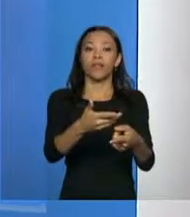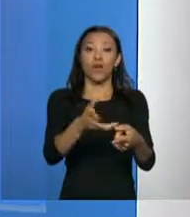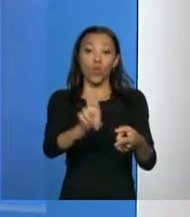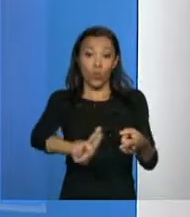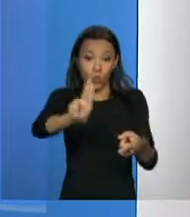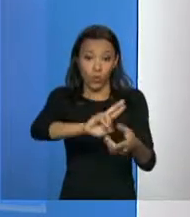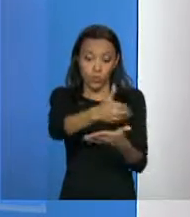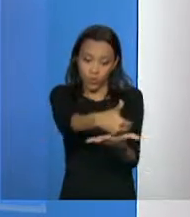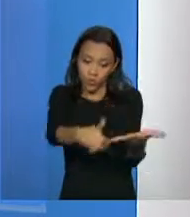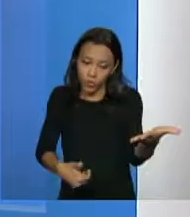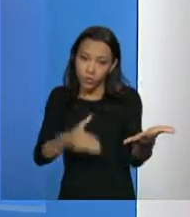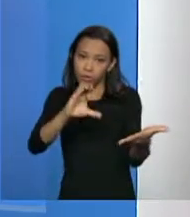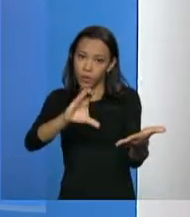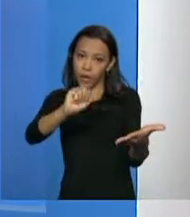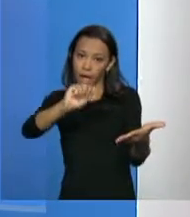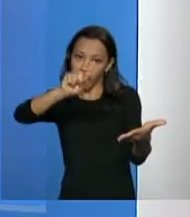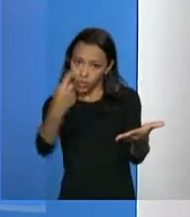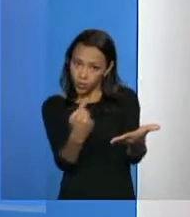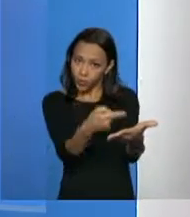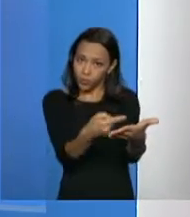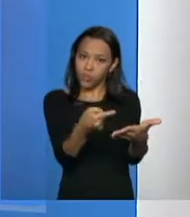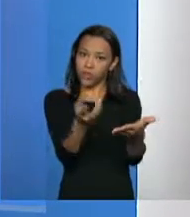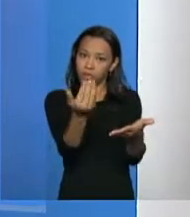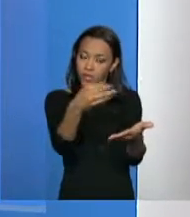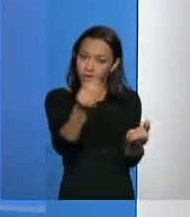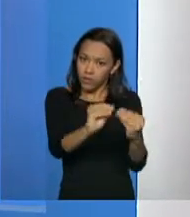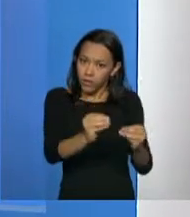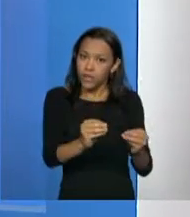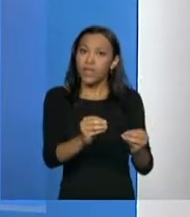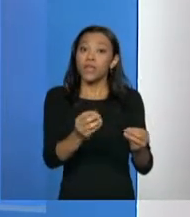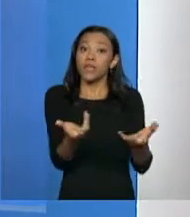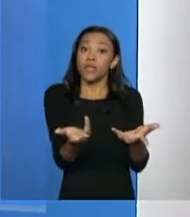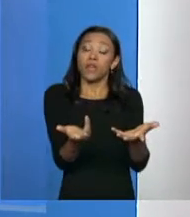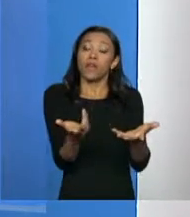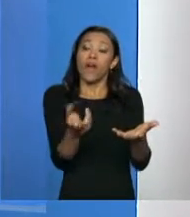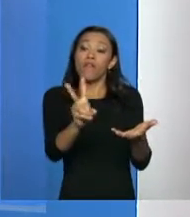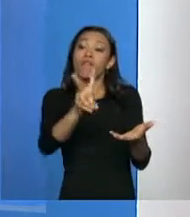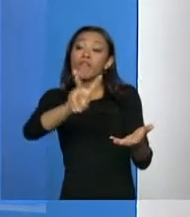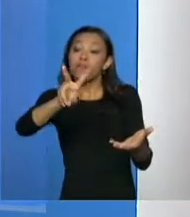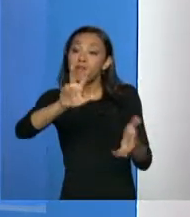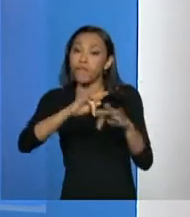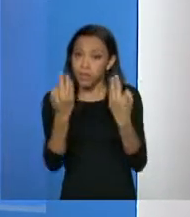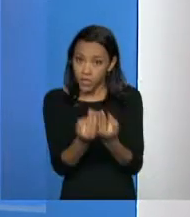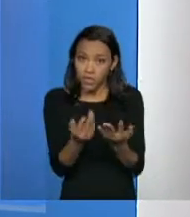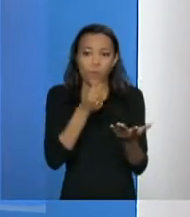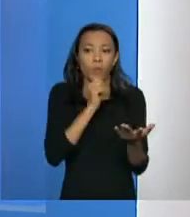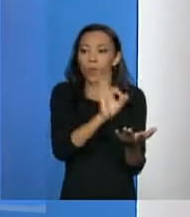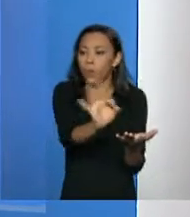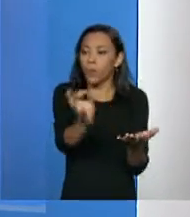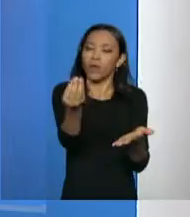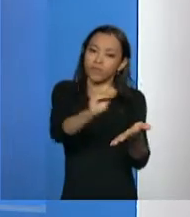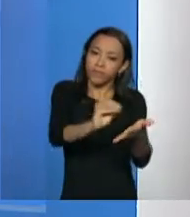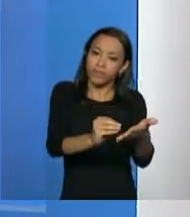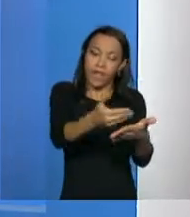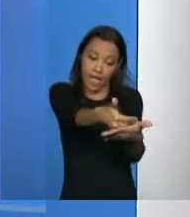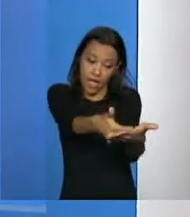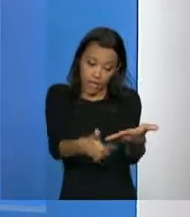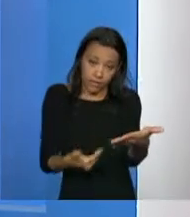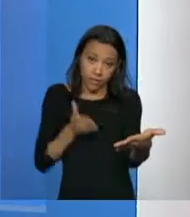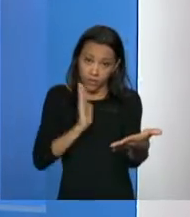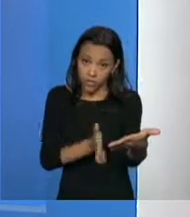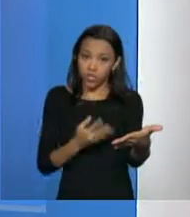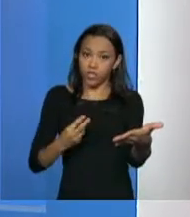vai lá e inclui as famílias que precisa incluir, que ainda não estão no cadastro, né? E a partir dessa lista de dar 100, que já estão